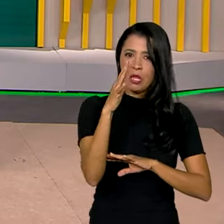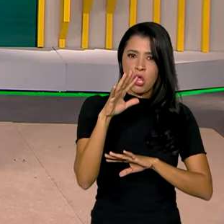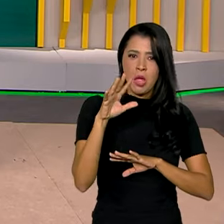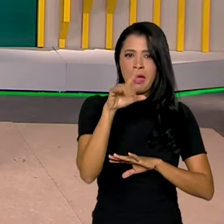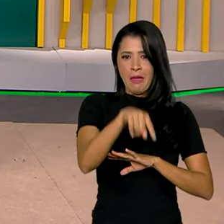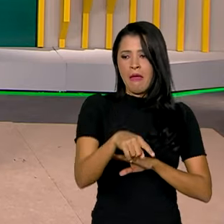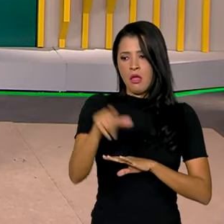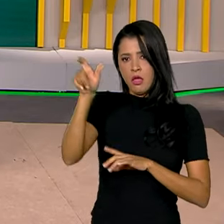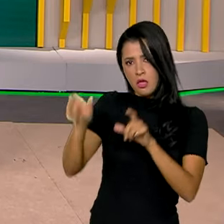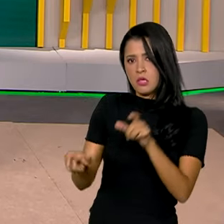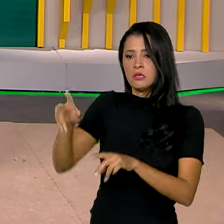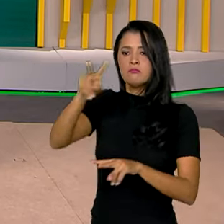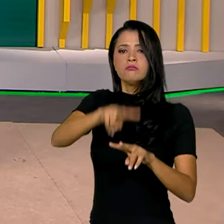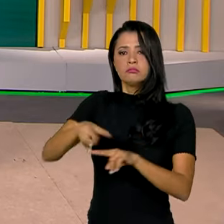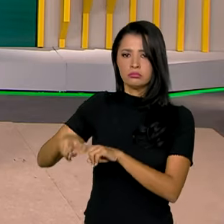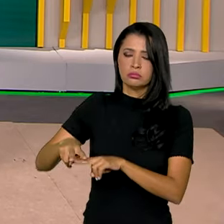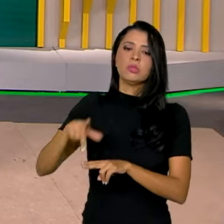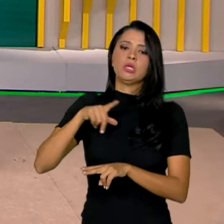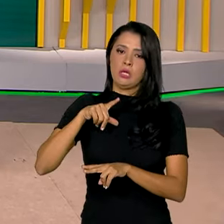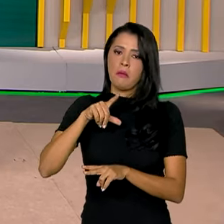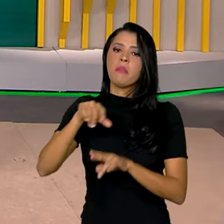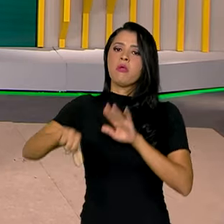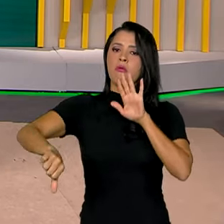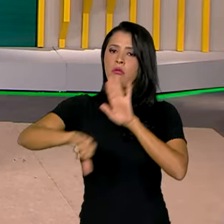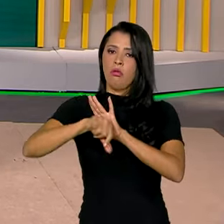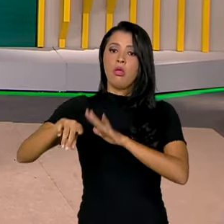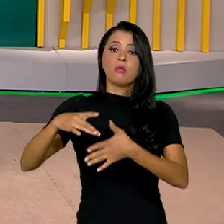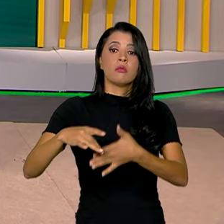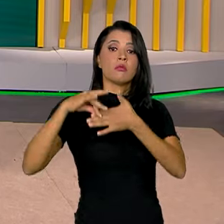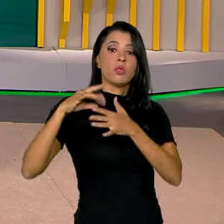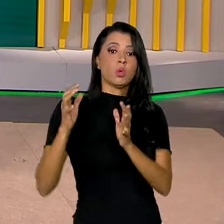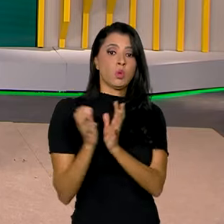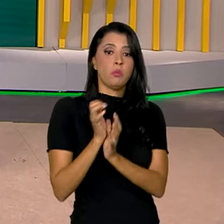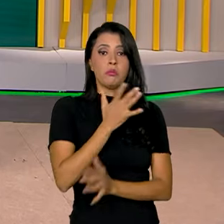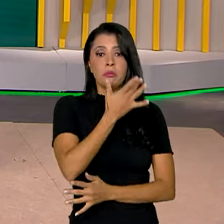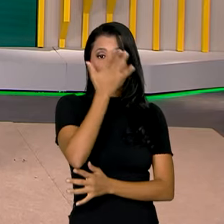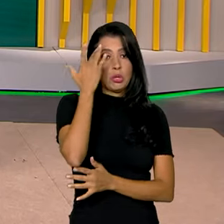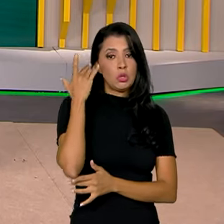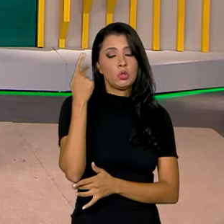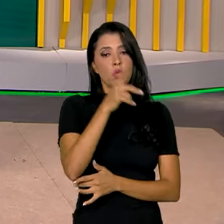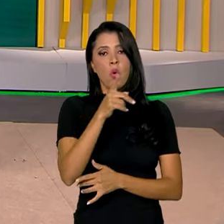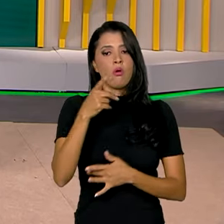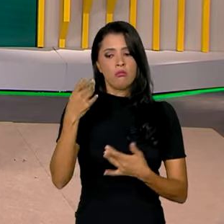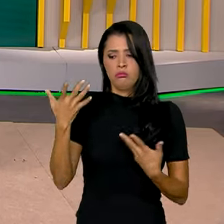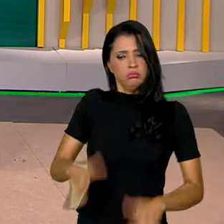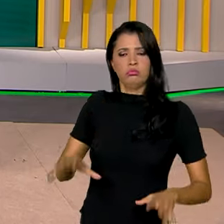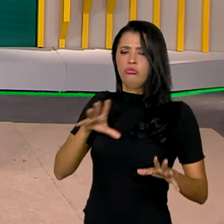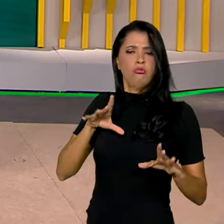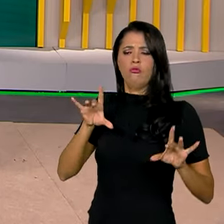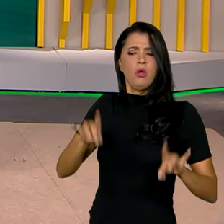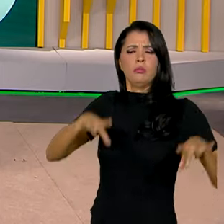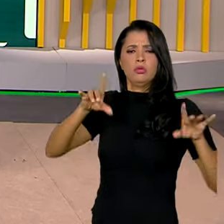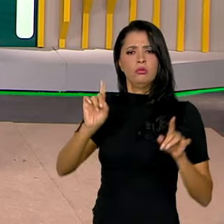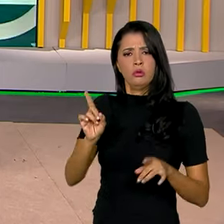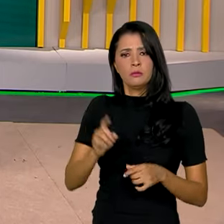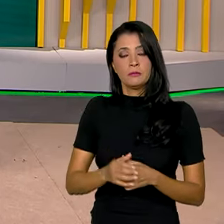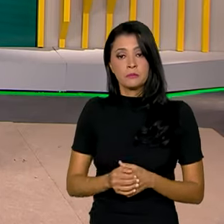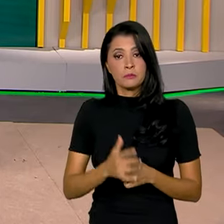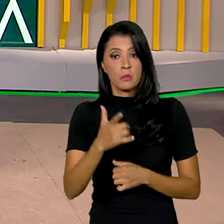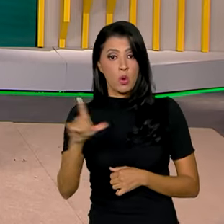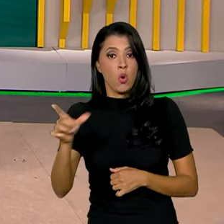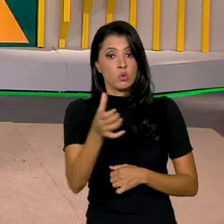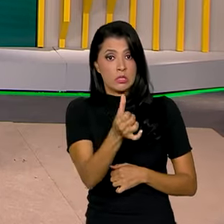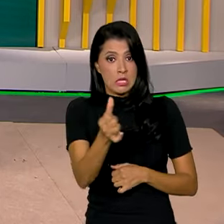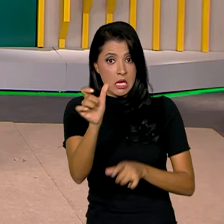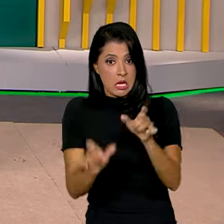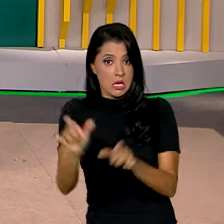respondem por liderarem um grupo de pessoas que se recusa a deixar a região. Outros seis